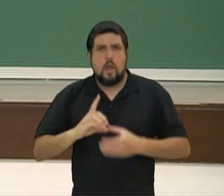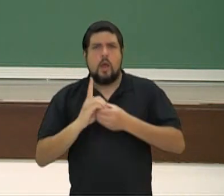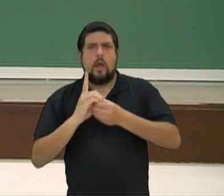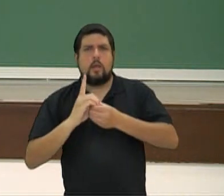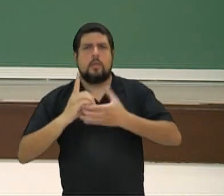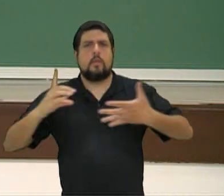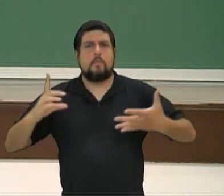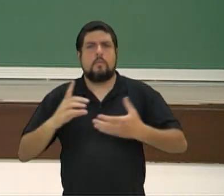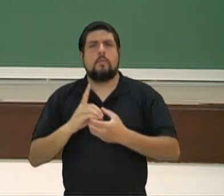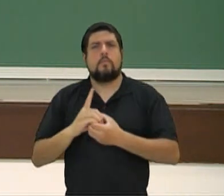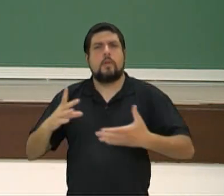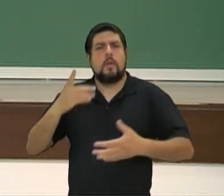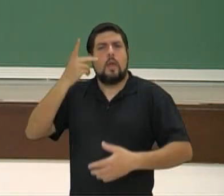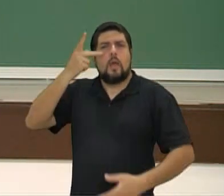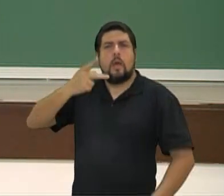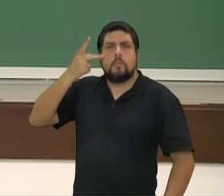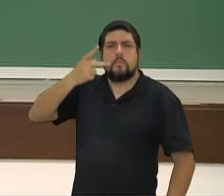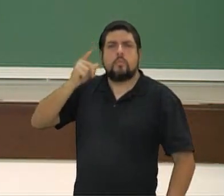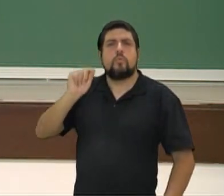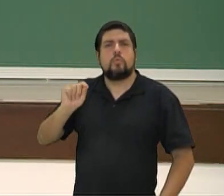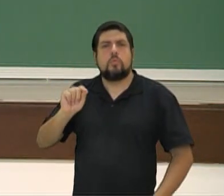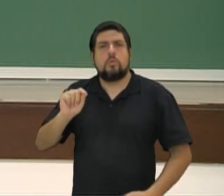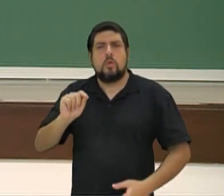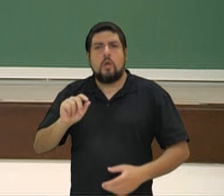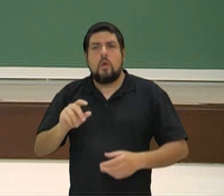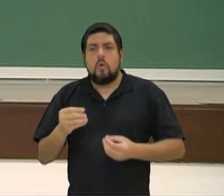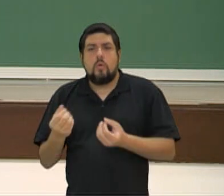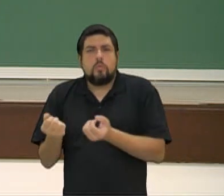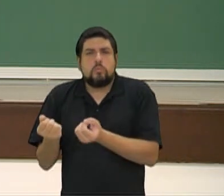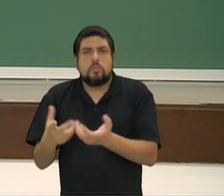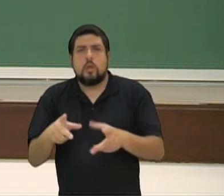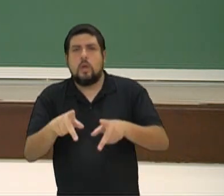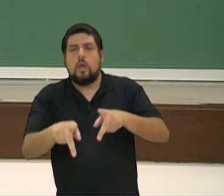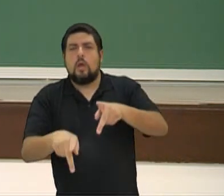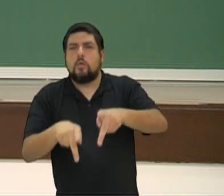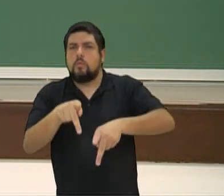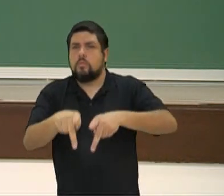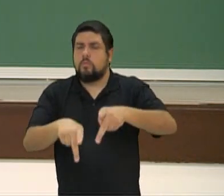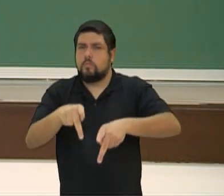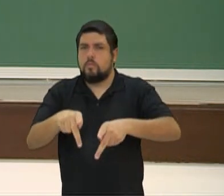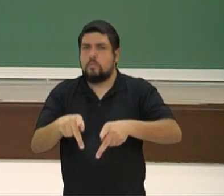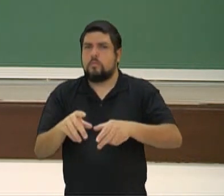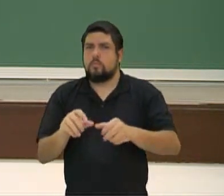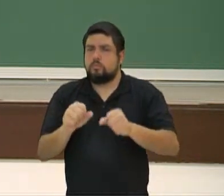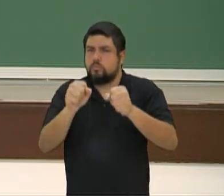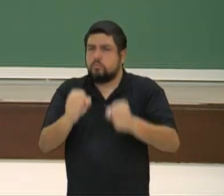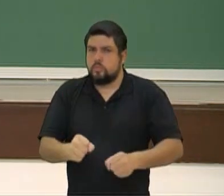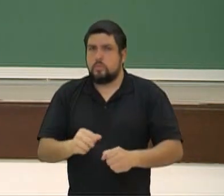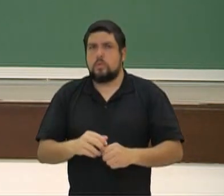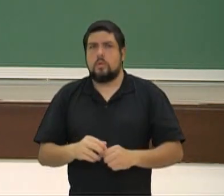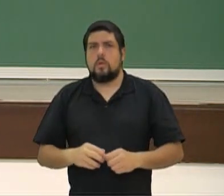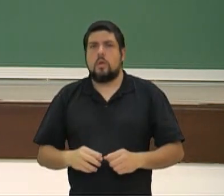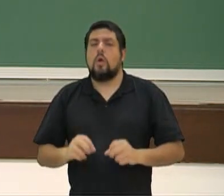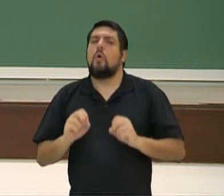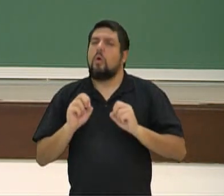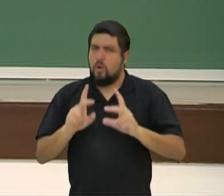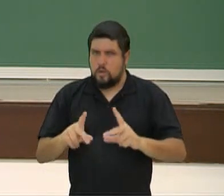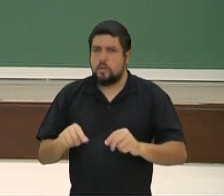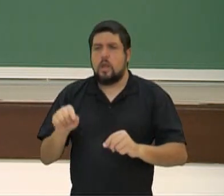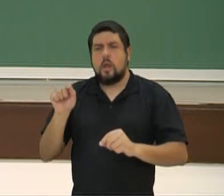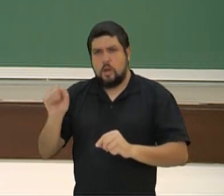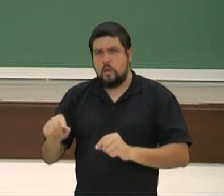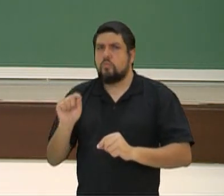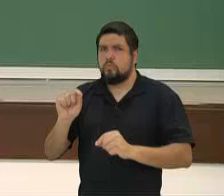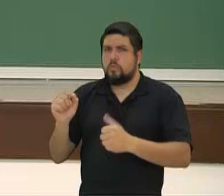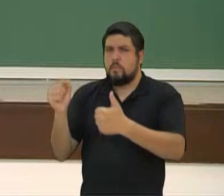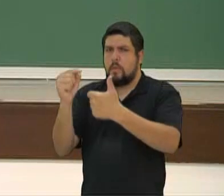da política baseada na ideia do poder ao povo. Claro que é uma democracia como vocês viram, muito diferente em vários pontos